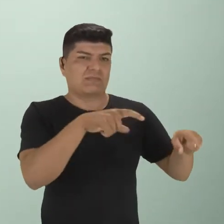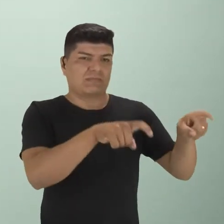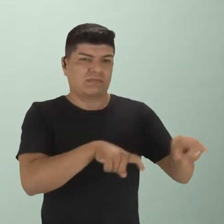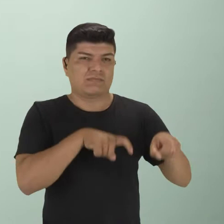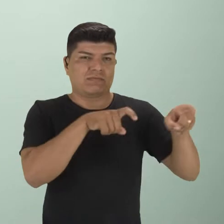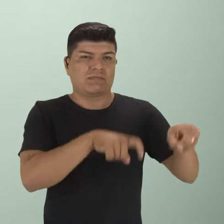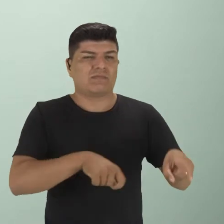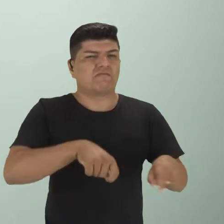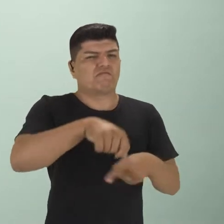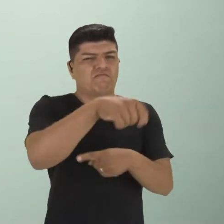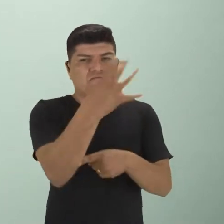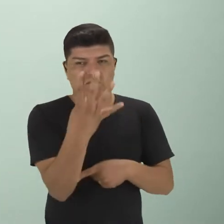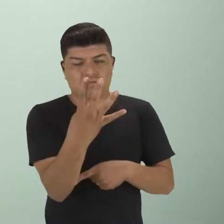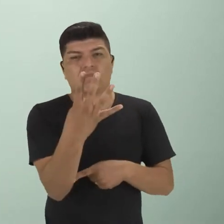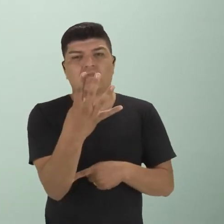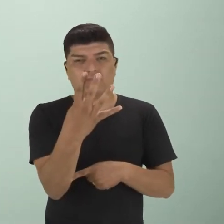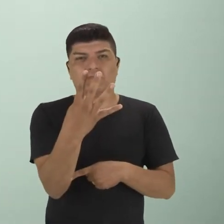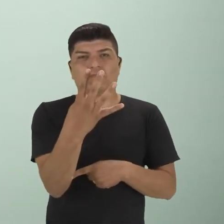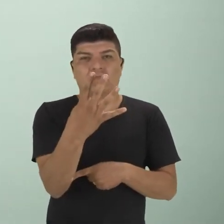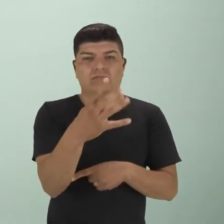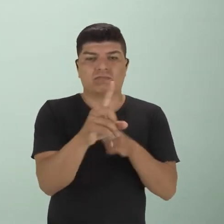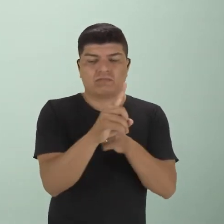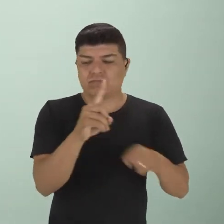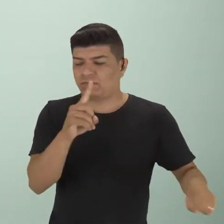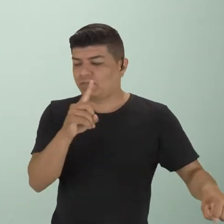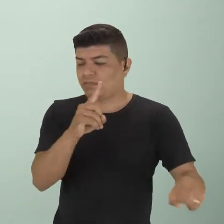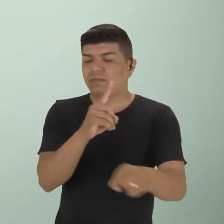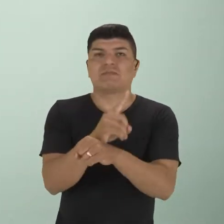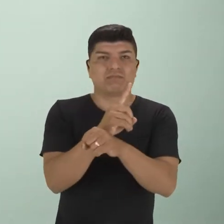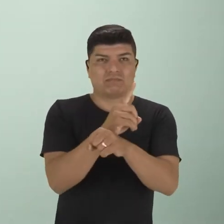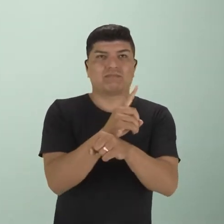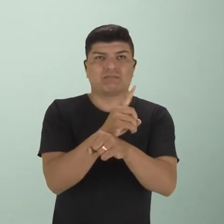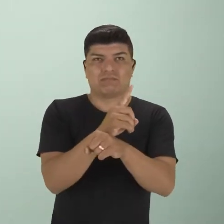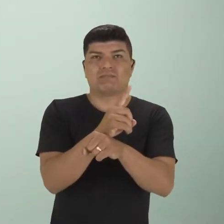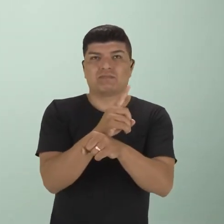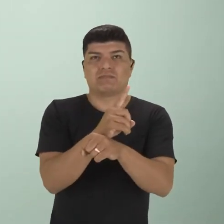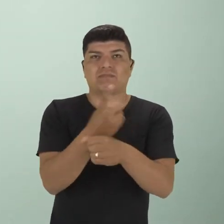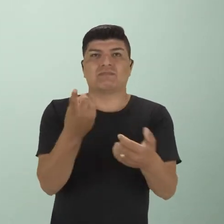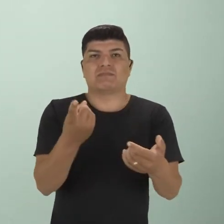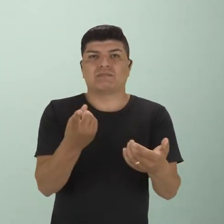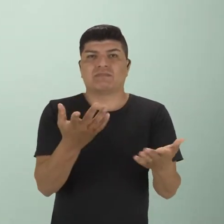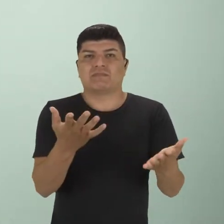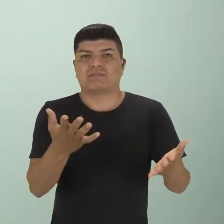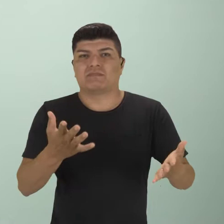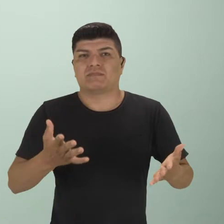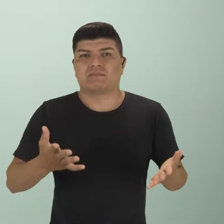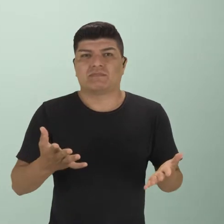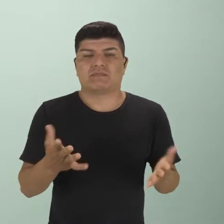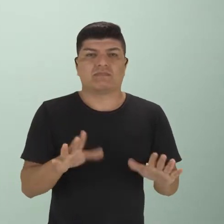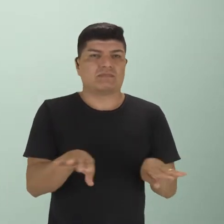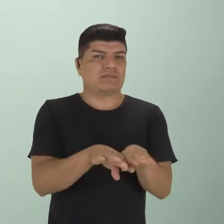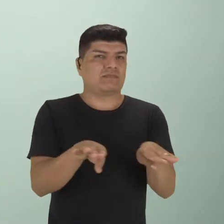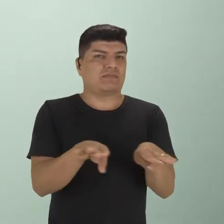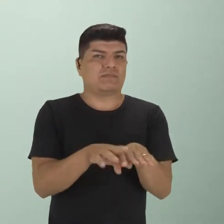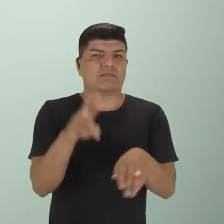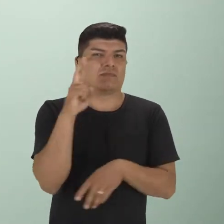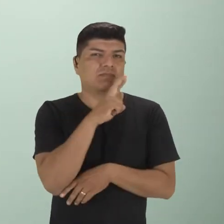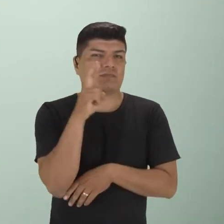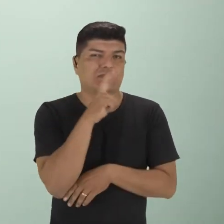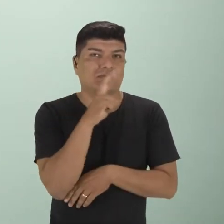uma grande quantidade. E isso mantinha a sociedade dos Kizares, da nobreza, aí da então